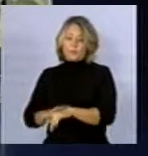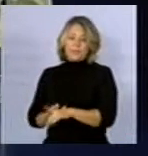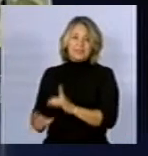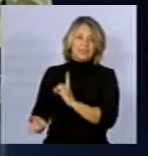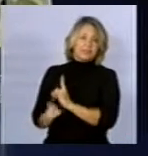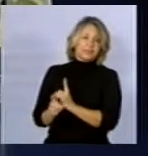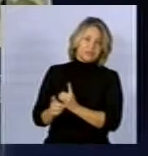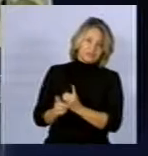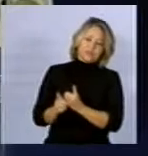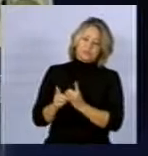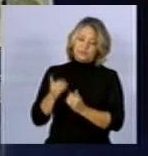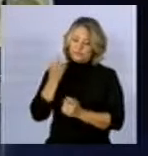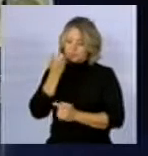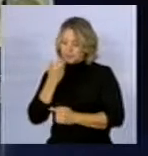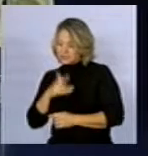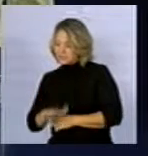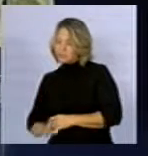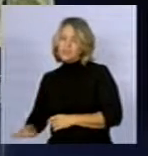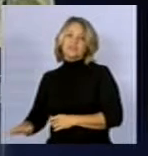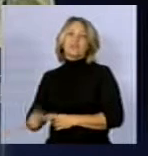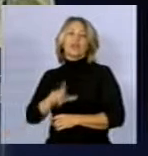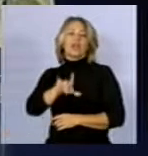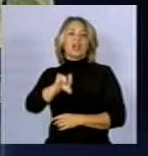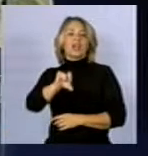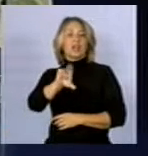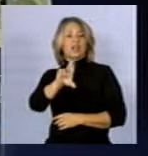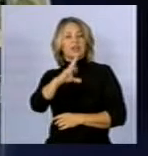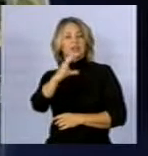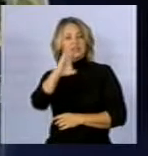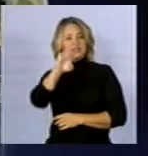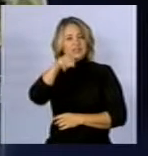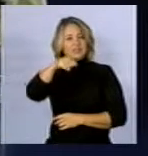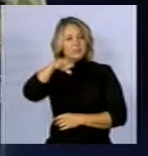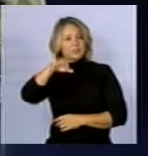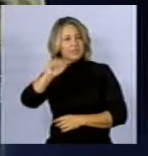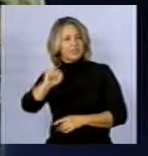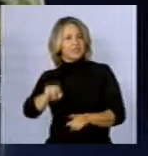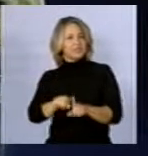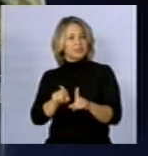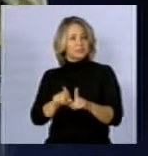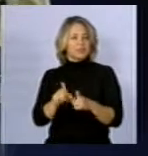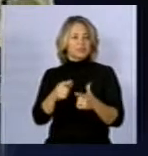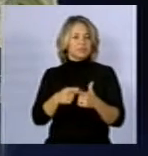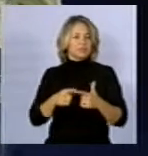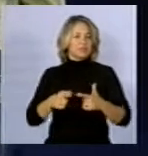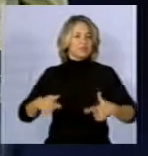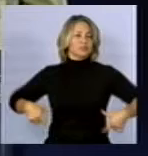a população infantil, da leucemia, de linfomas e tumores do sistema nervoso central.